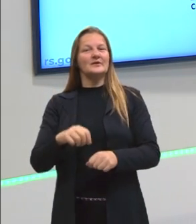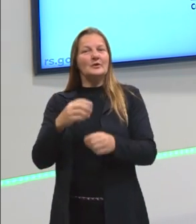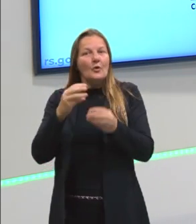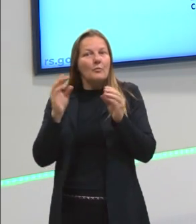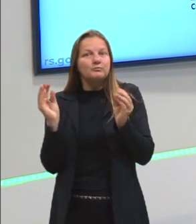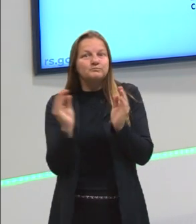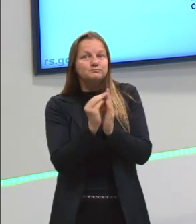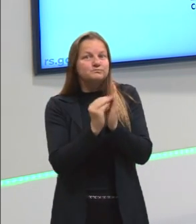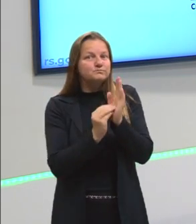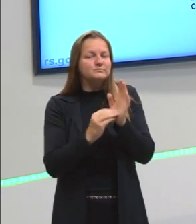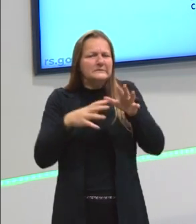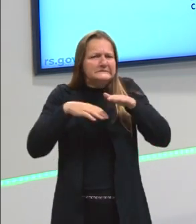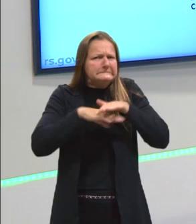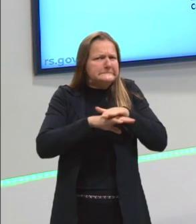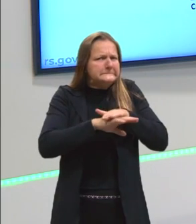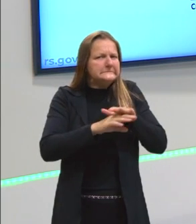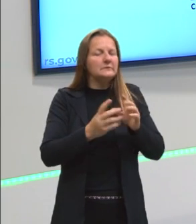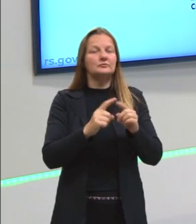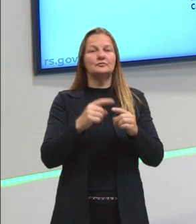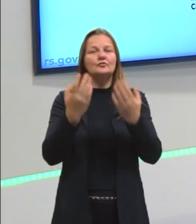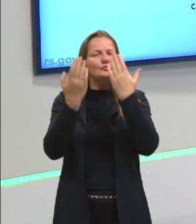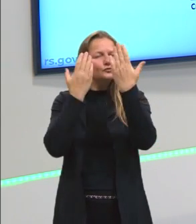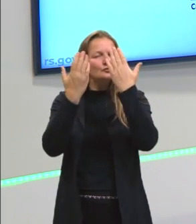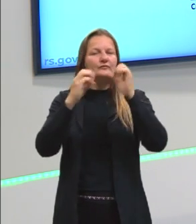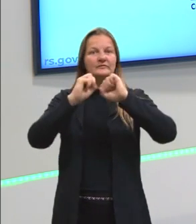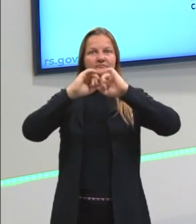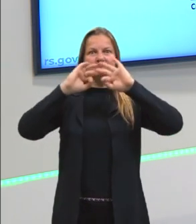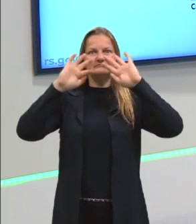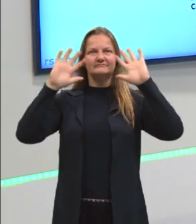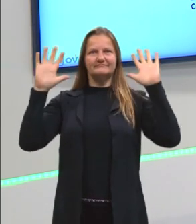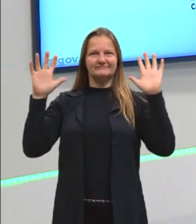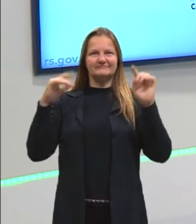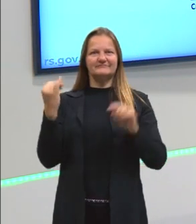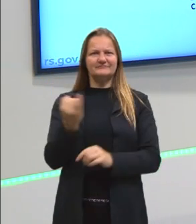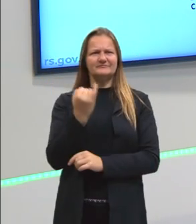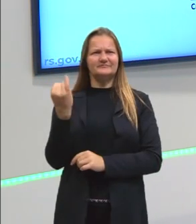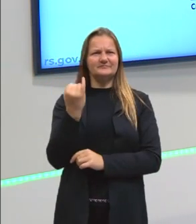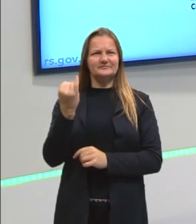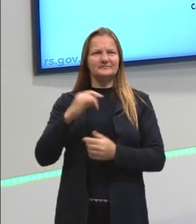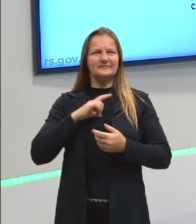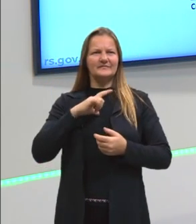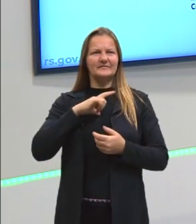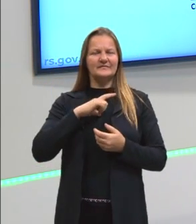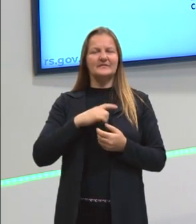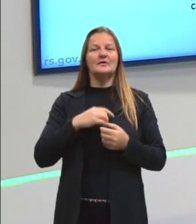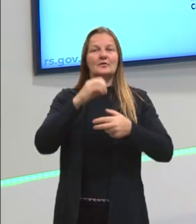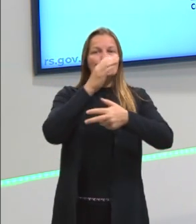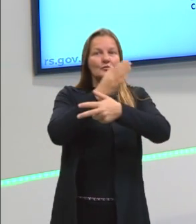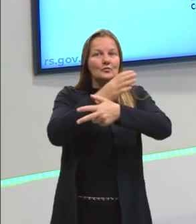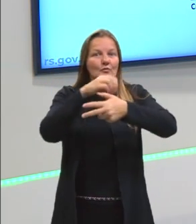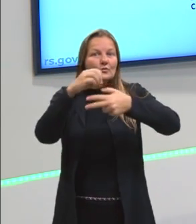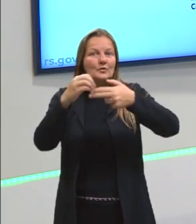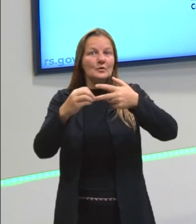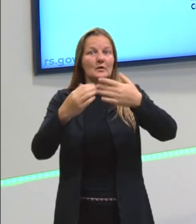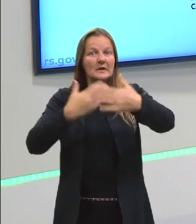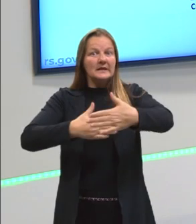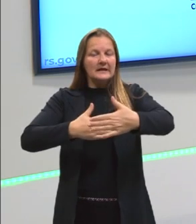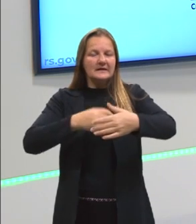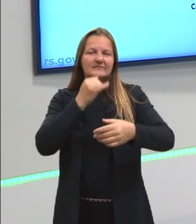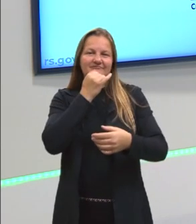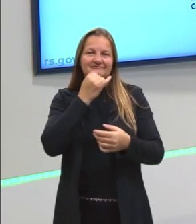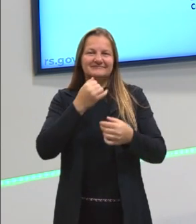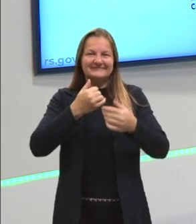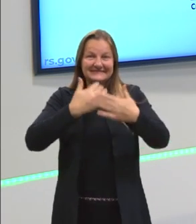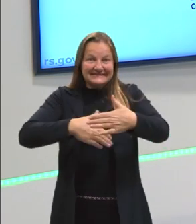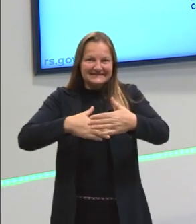acumular conteúdos, suas dúvidas, vamos buscando conhecimentos, que logo logo aí está o ENEM e todos nós queremos que você tire uma